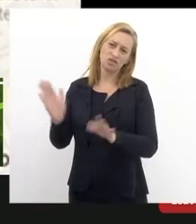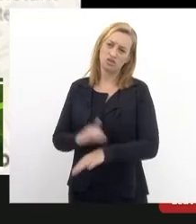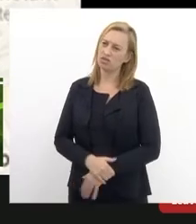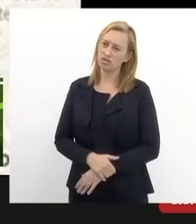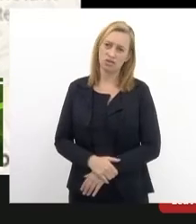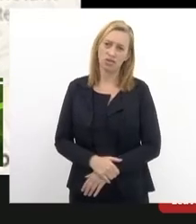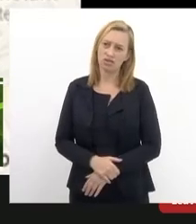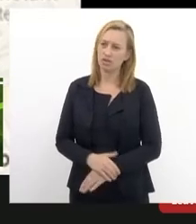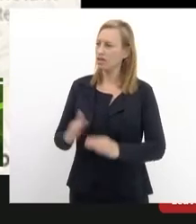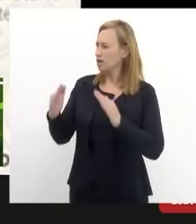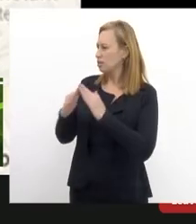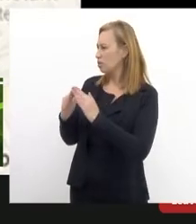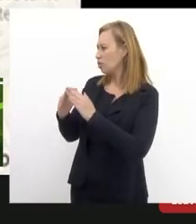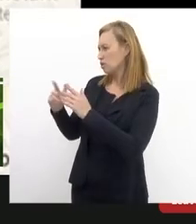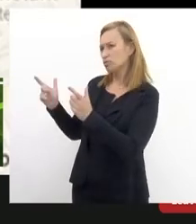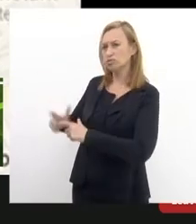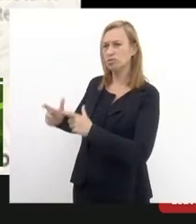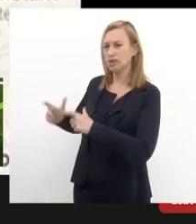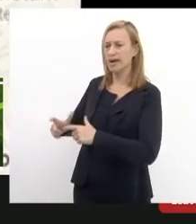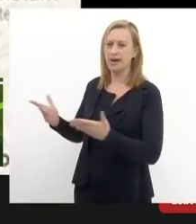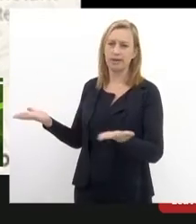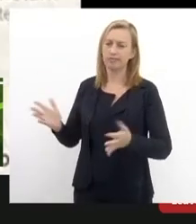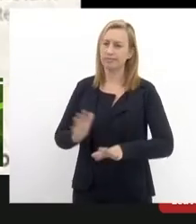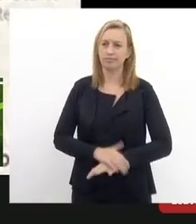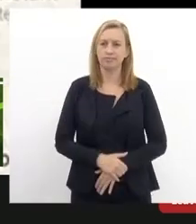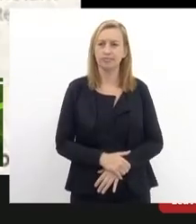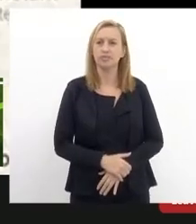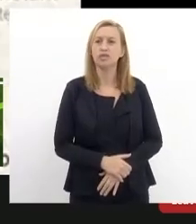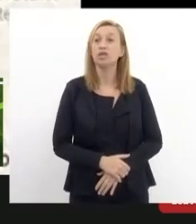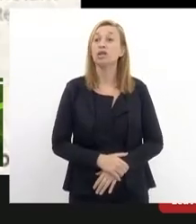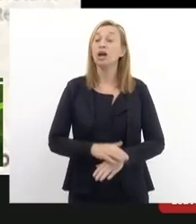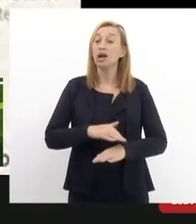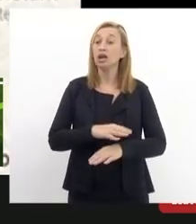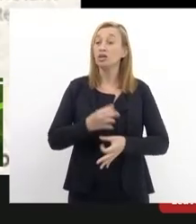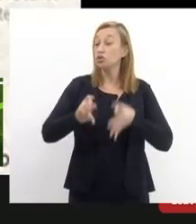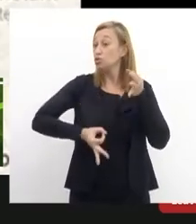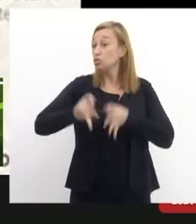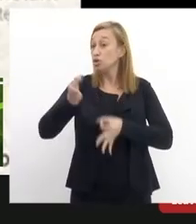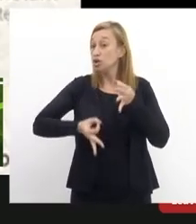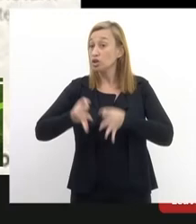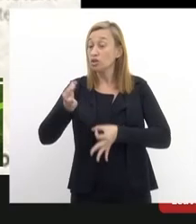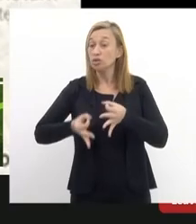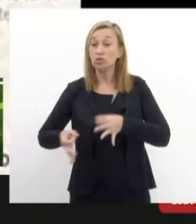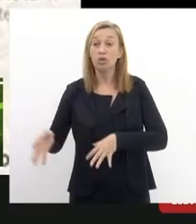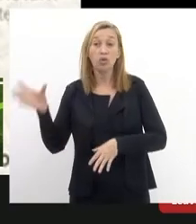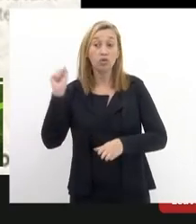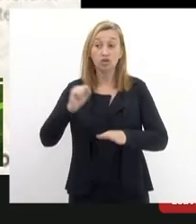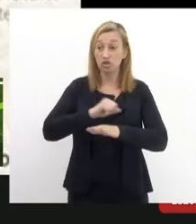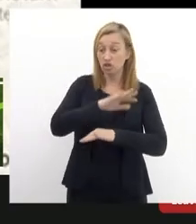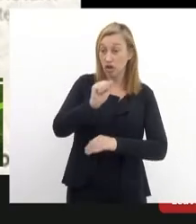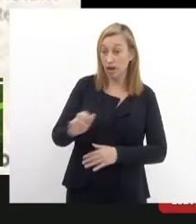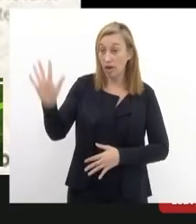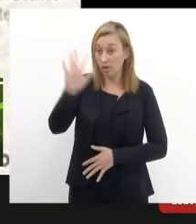associação de moradores a marcha parlamentares servidores promotores ouvintes de uma forma geral eu vou ler minha fala